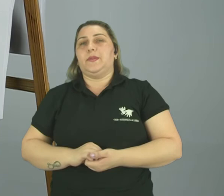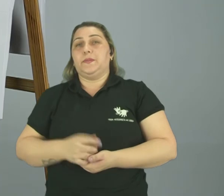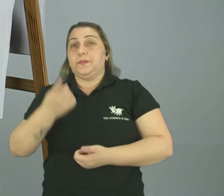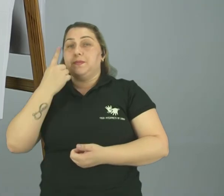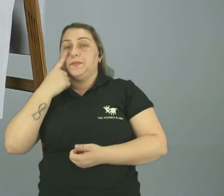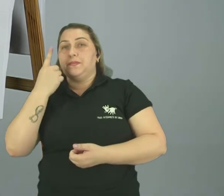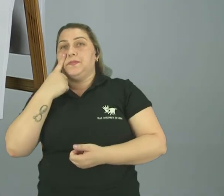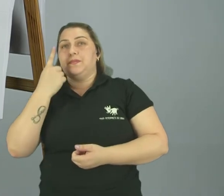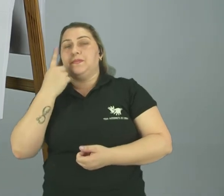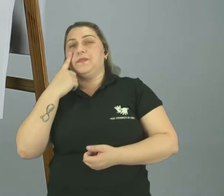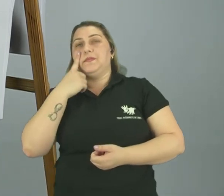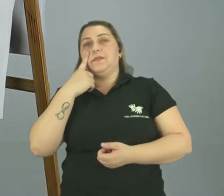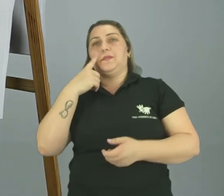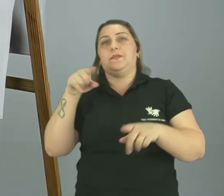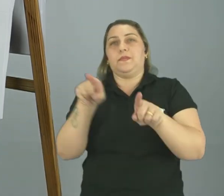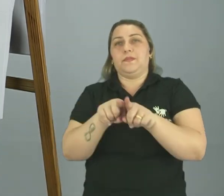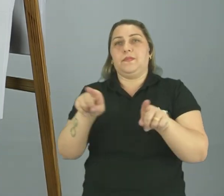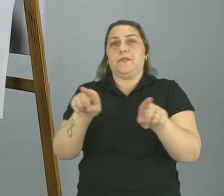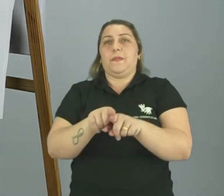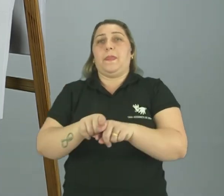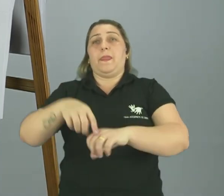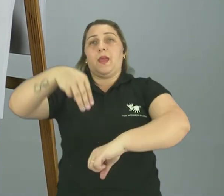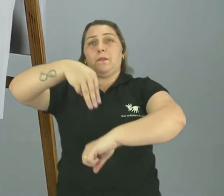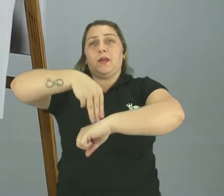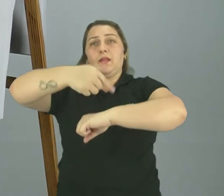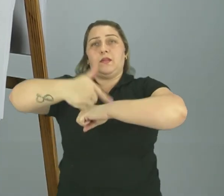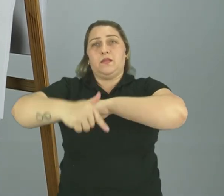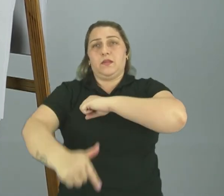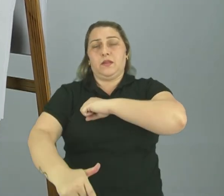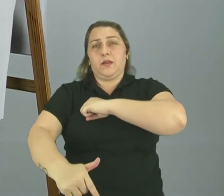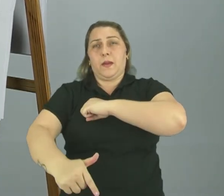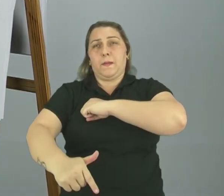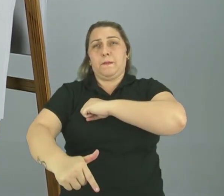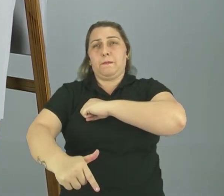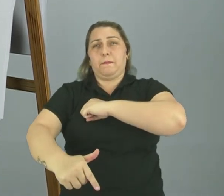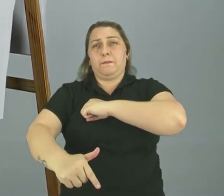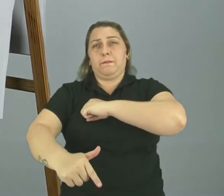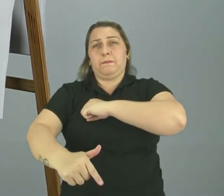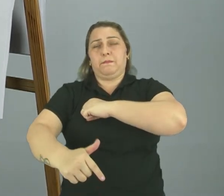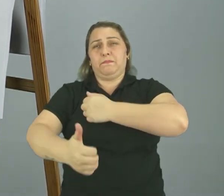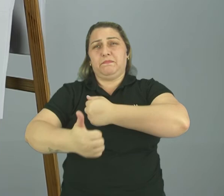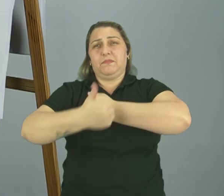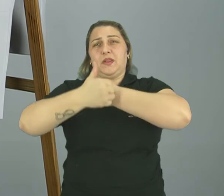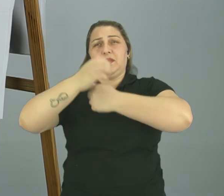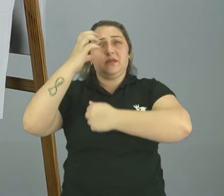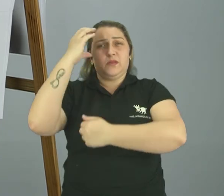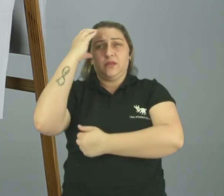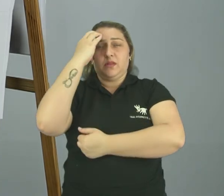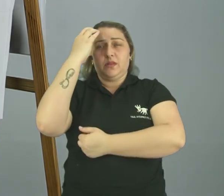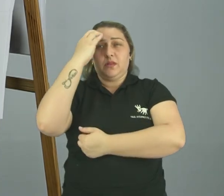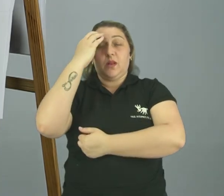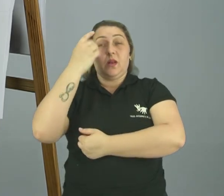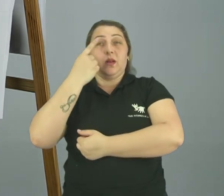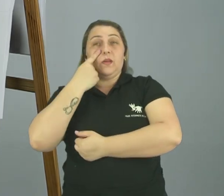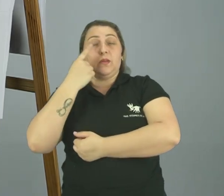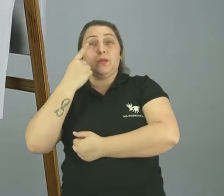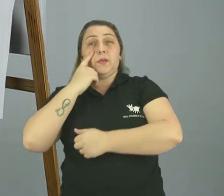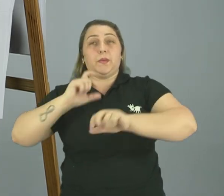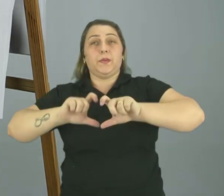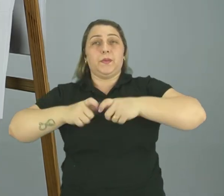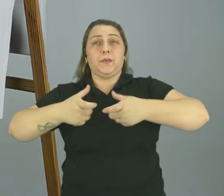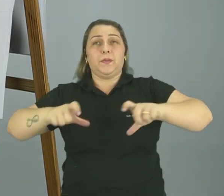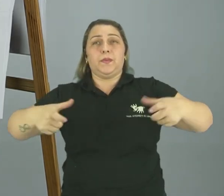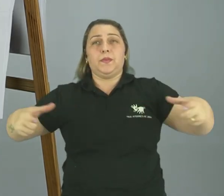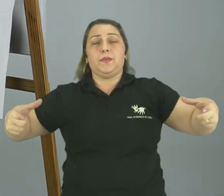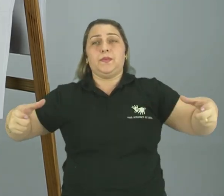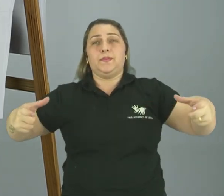Observando Aqui também Mancio Lima Que fica Lá pelo Juruá Olha o crescimento Aqui